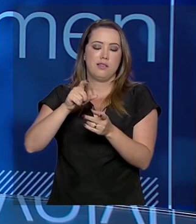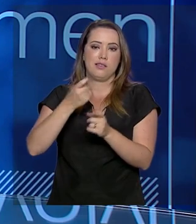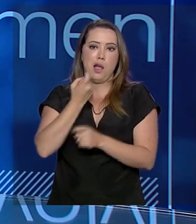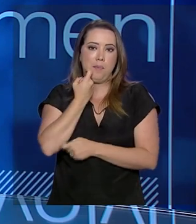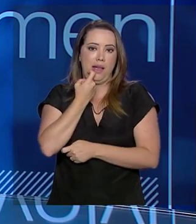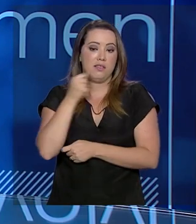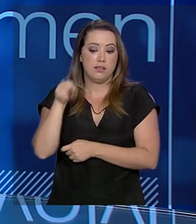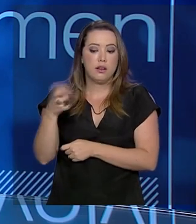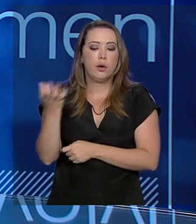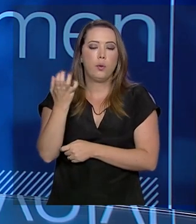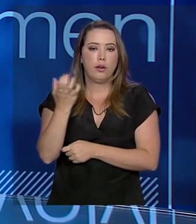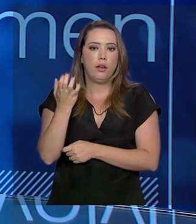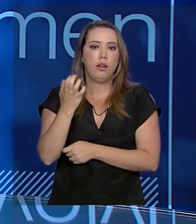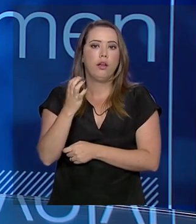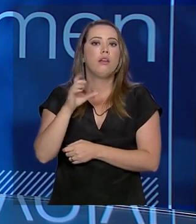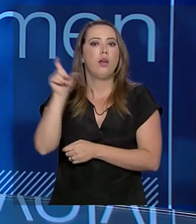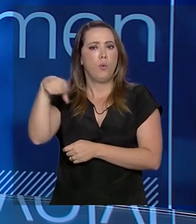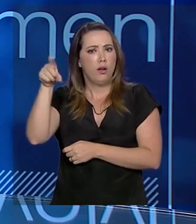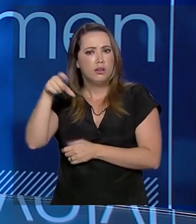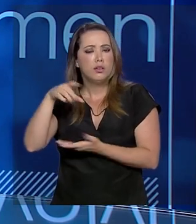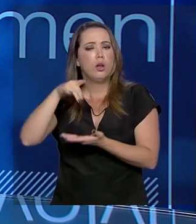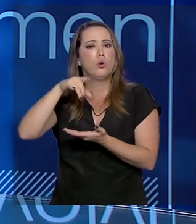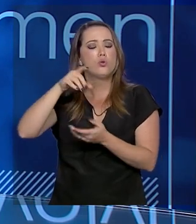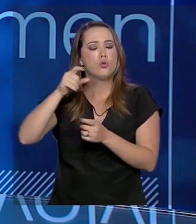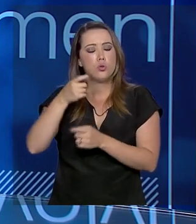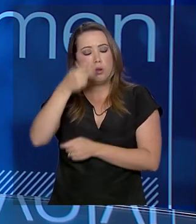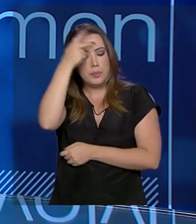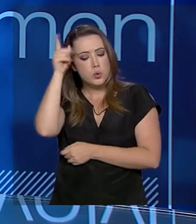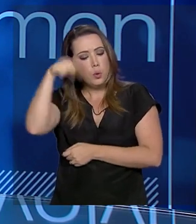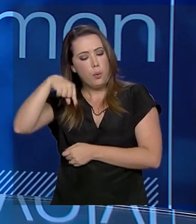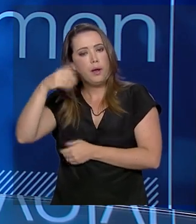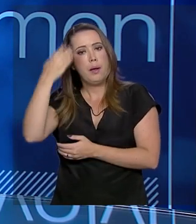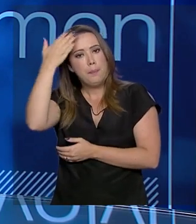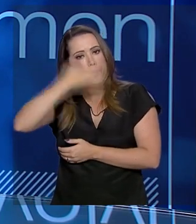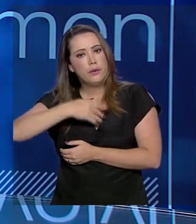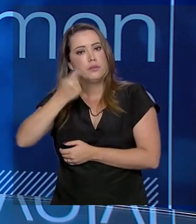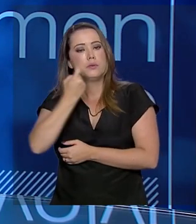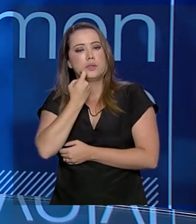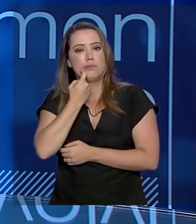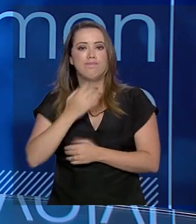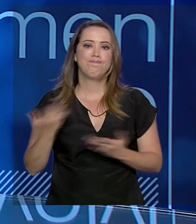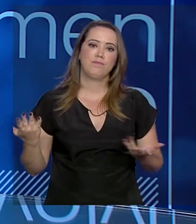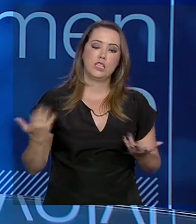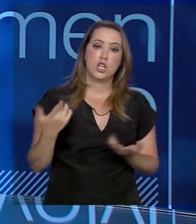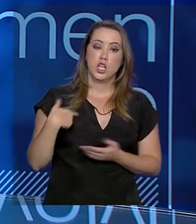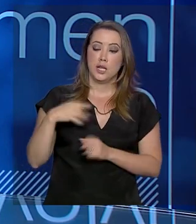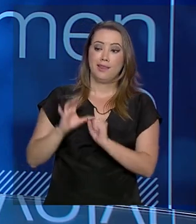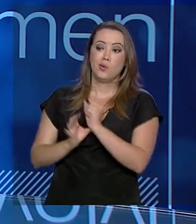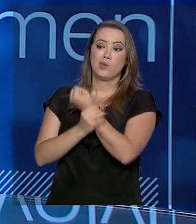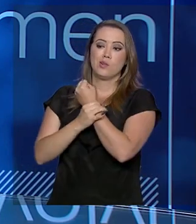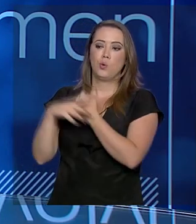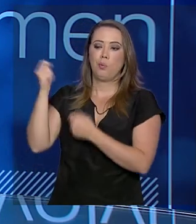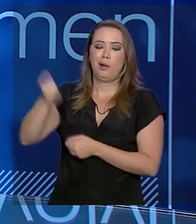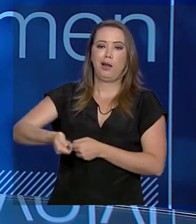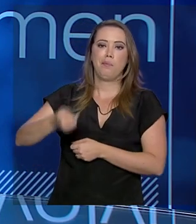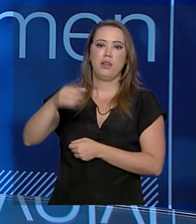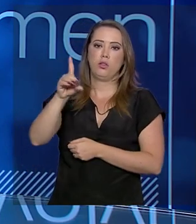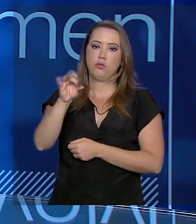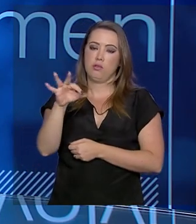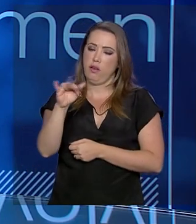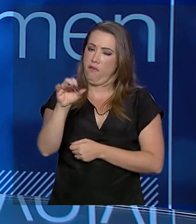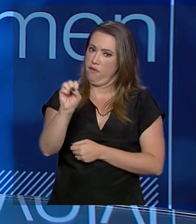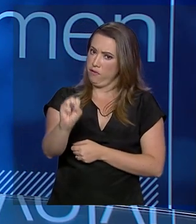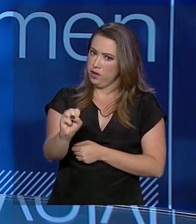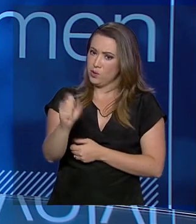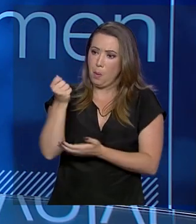praticamente 70% do seguro defeso, Gabriela, é pago para pessoas que nunca molharam o pé na água. Então, nós estamos fazendo